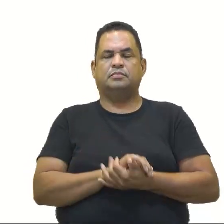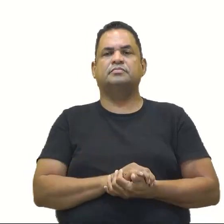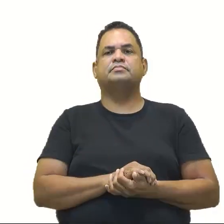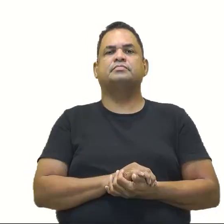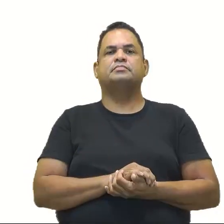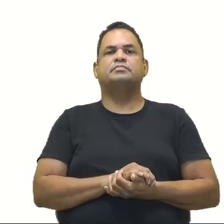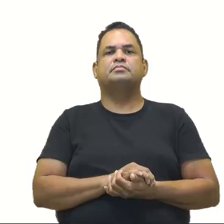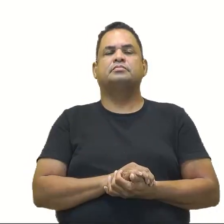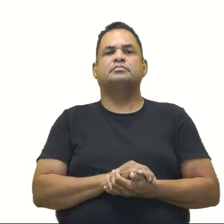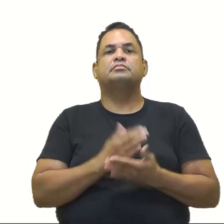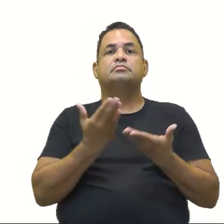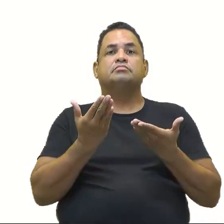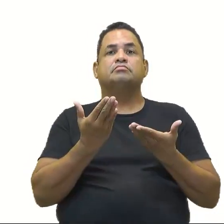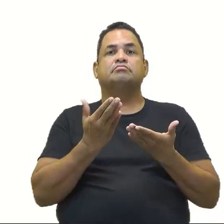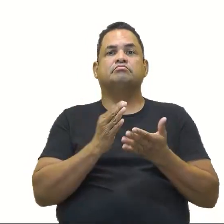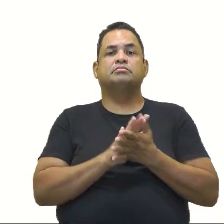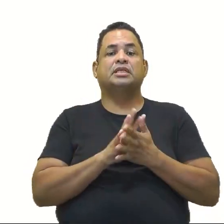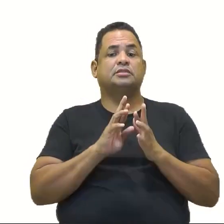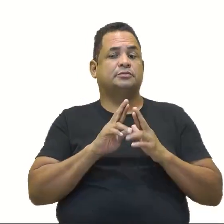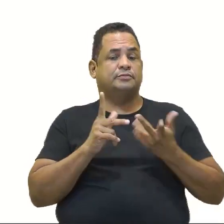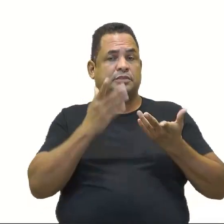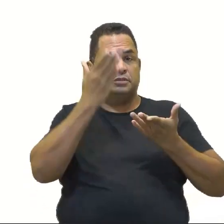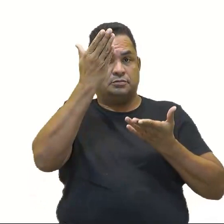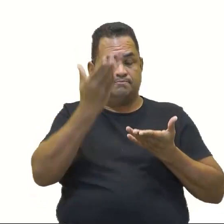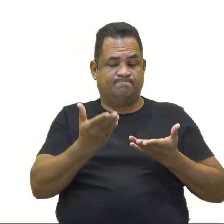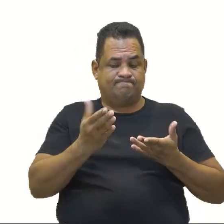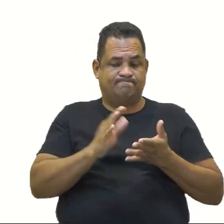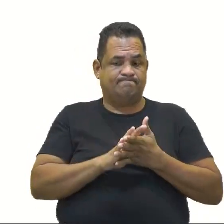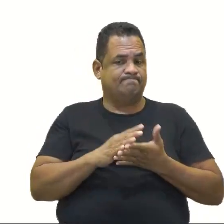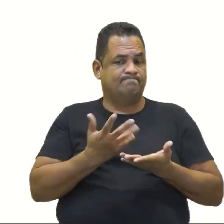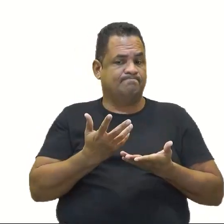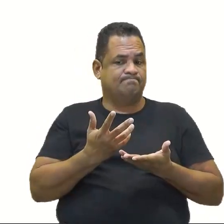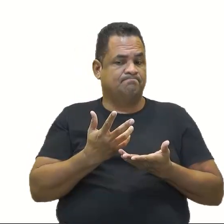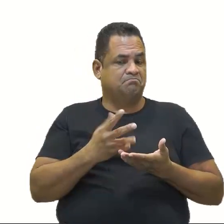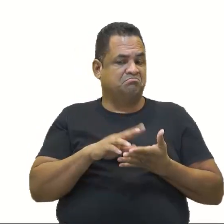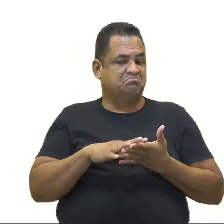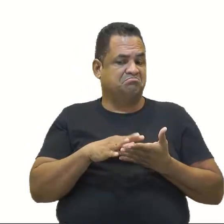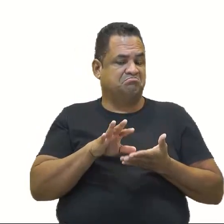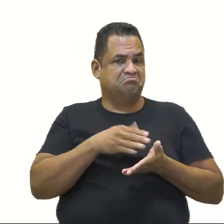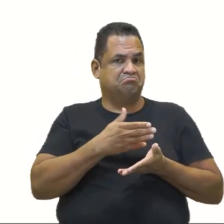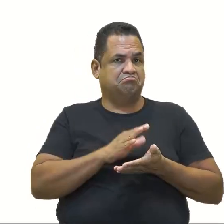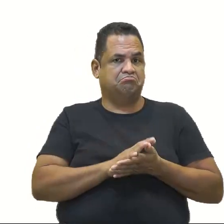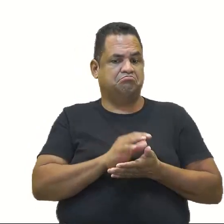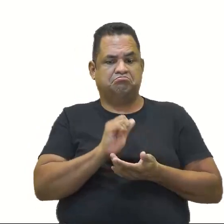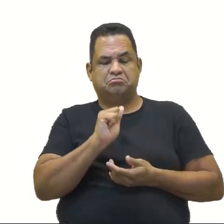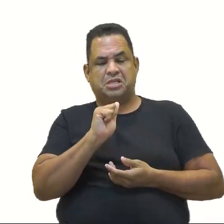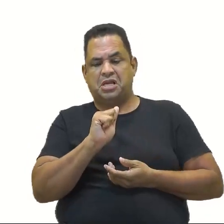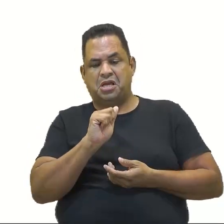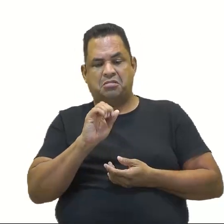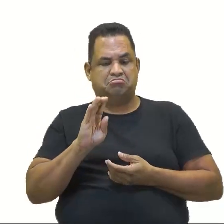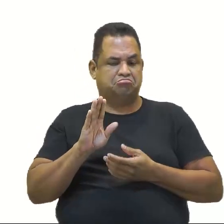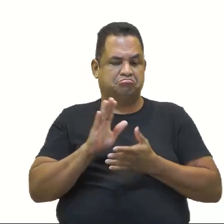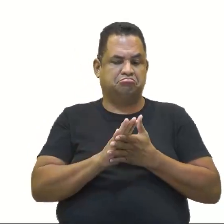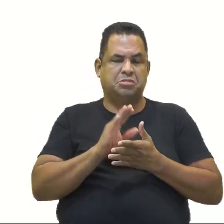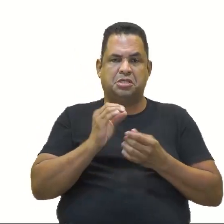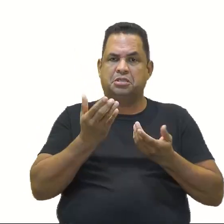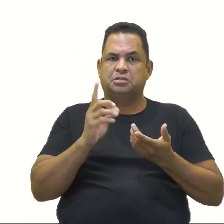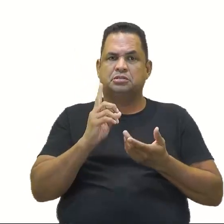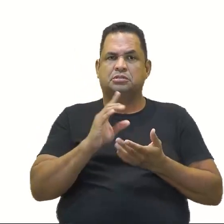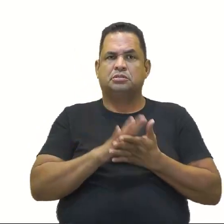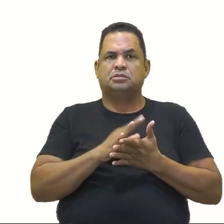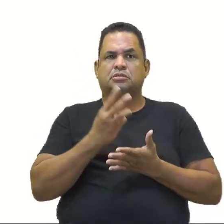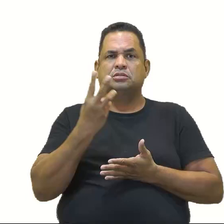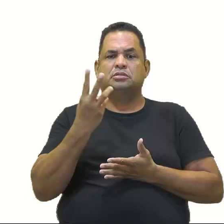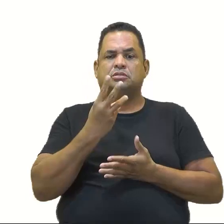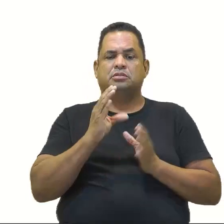E aí vem uma situação diferenciada agora, né? A gente não tinha colocado o A junto com o B junto com o C, né? Três